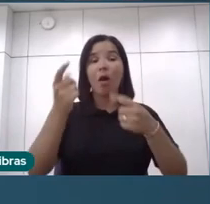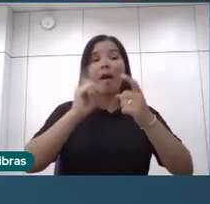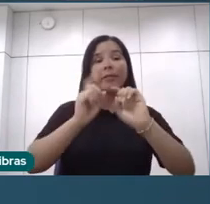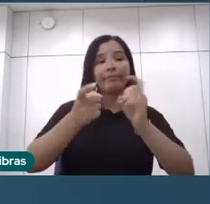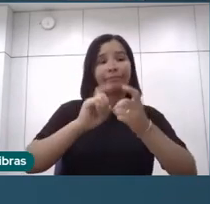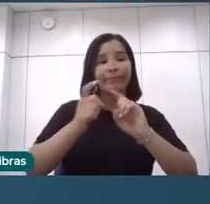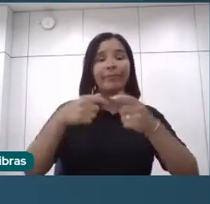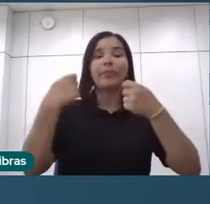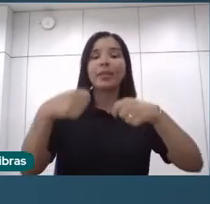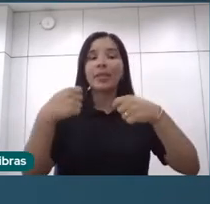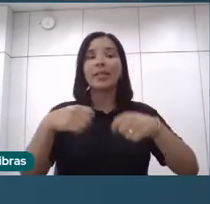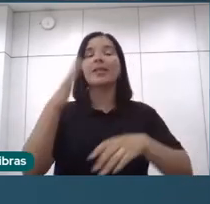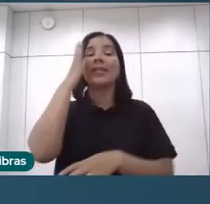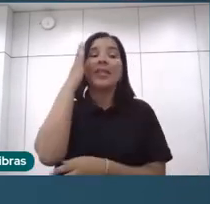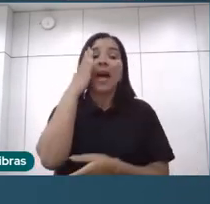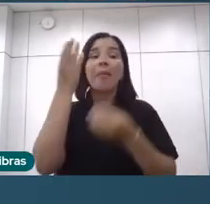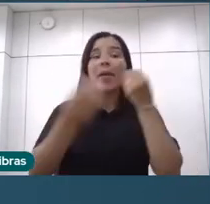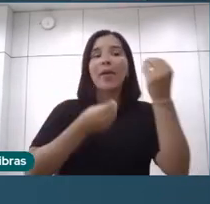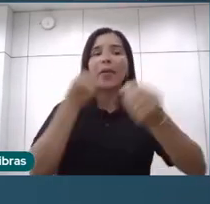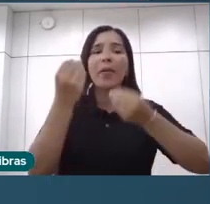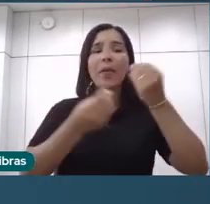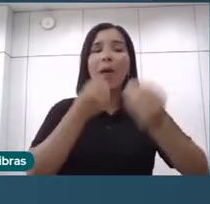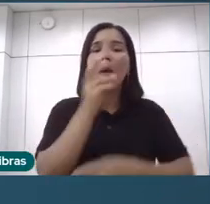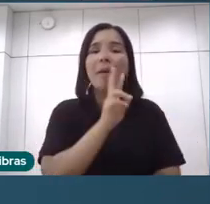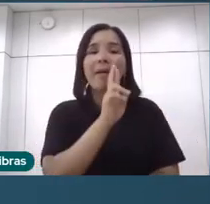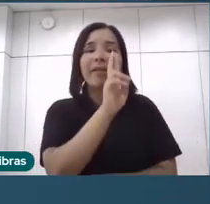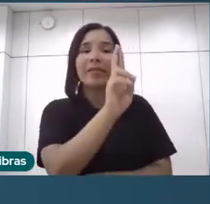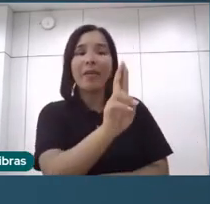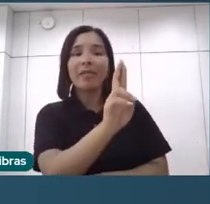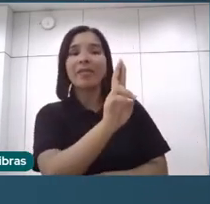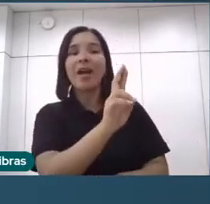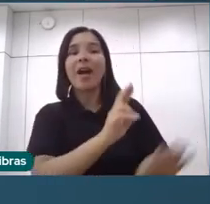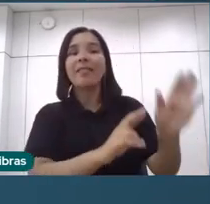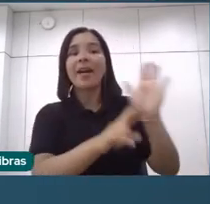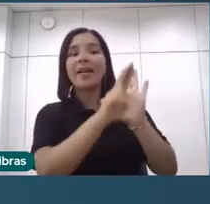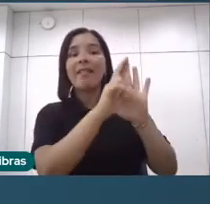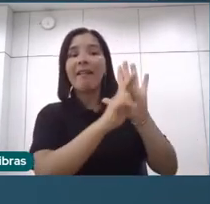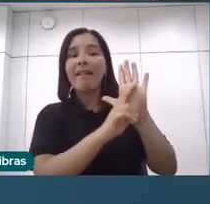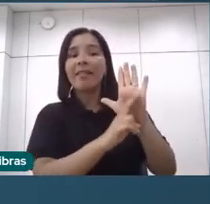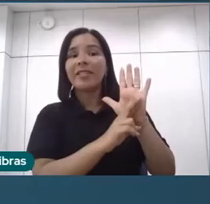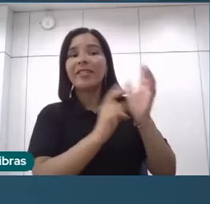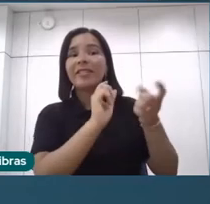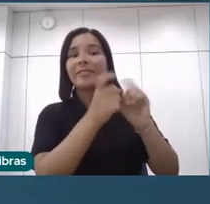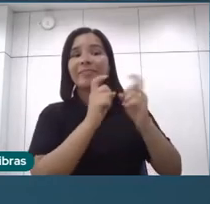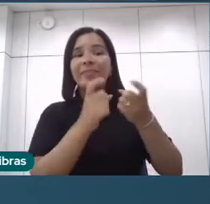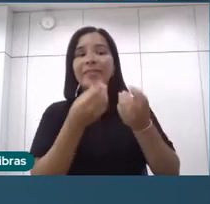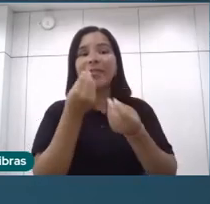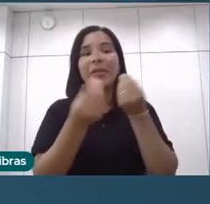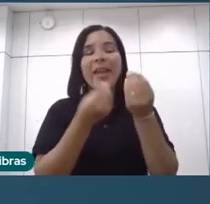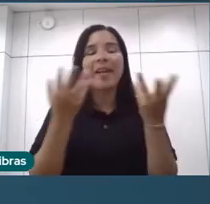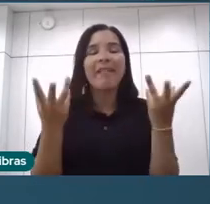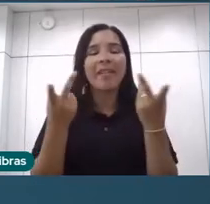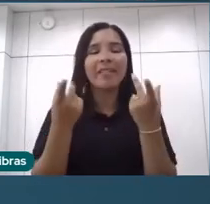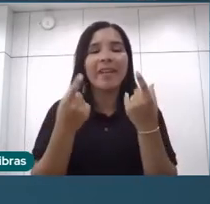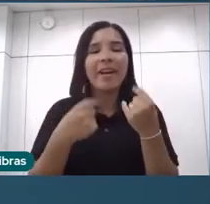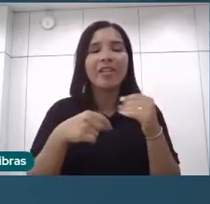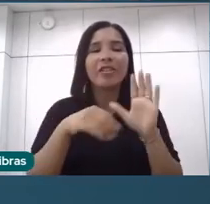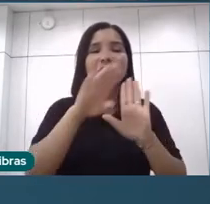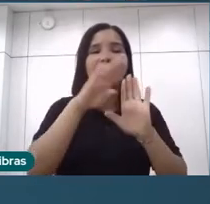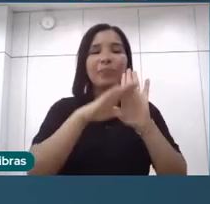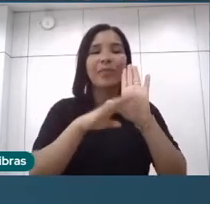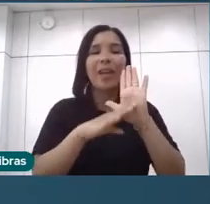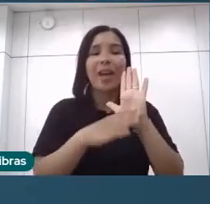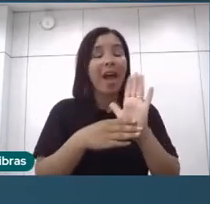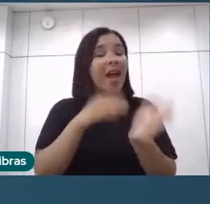feita, como é que a pessoa responde aquele registro administrativo, né, para entender a qualidade do dado, e eventualmente ver que está faltando